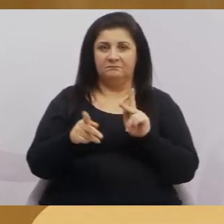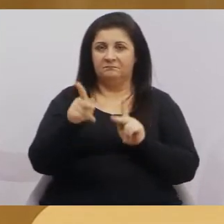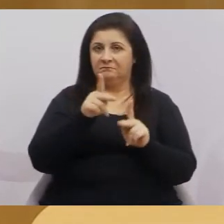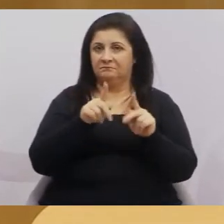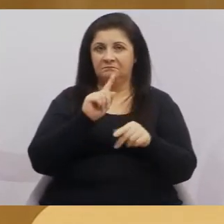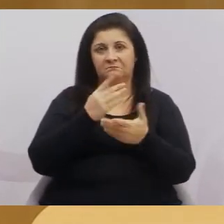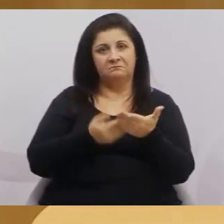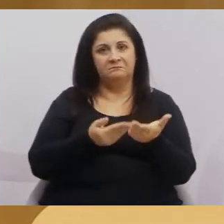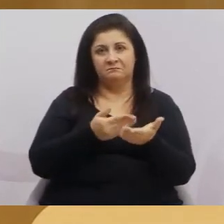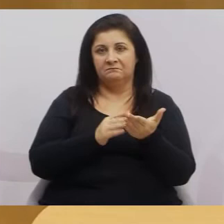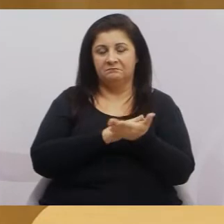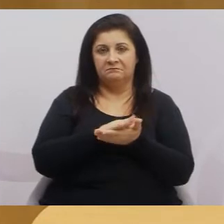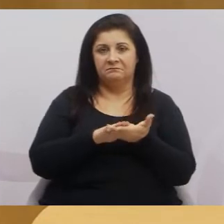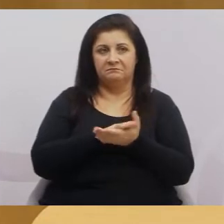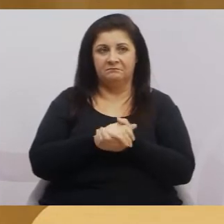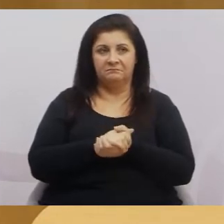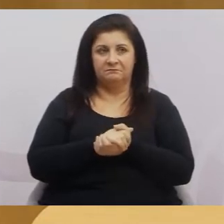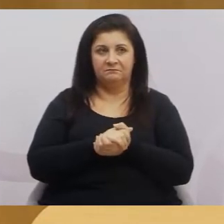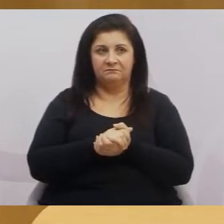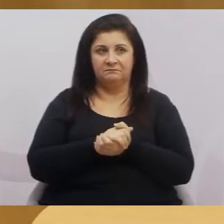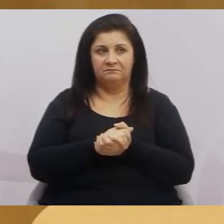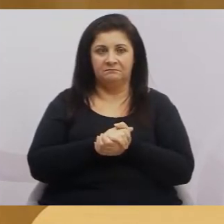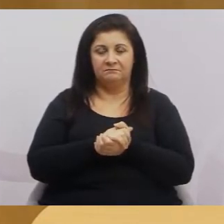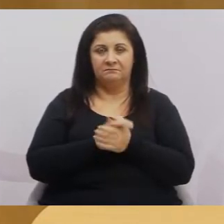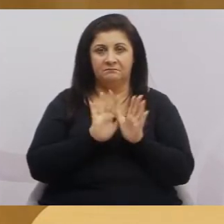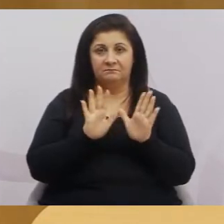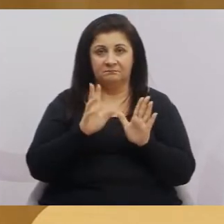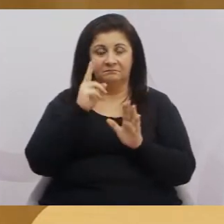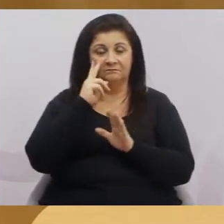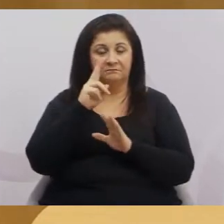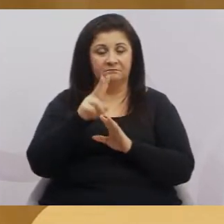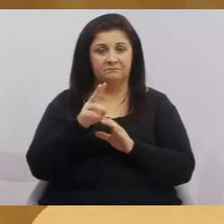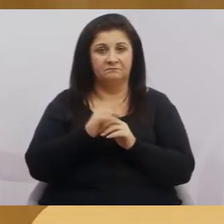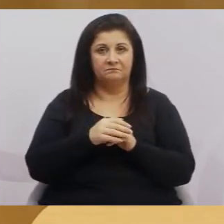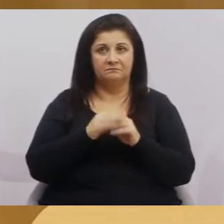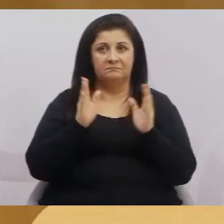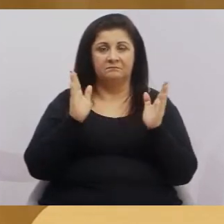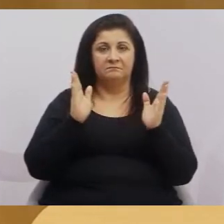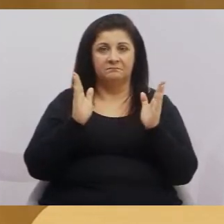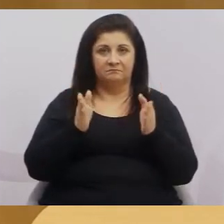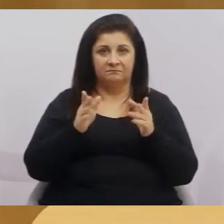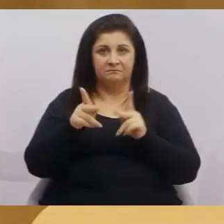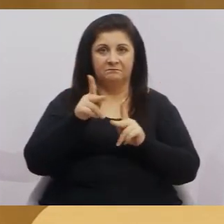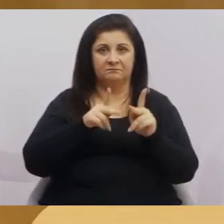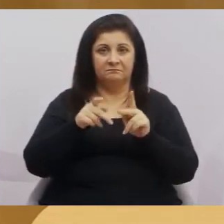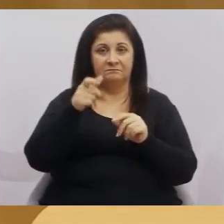aí. Agora, olha para vocês verem. Hoje, a população vai ver que hora vai terminar hoje.